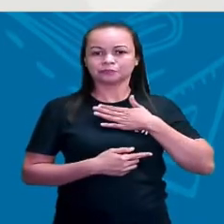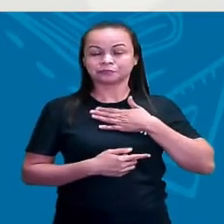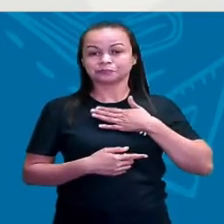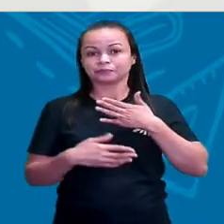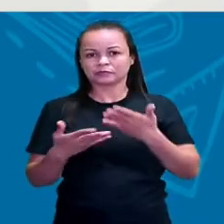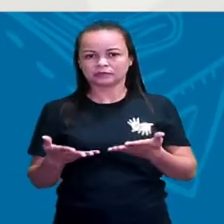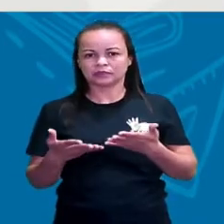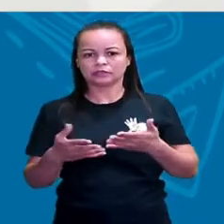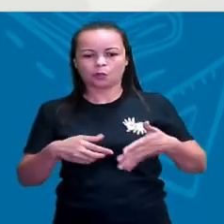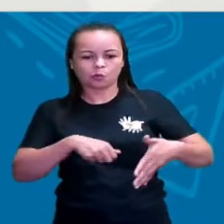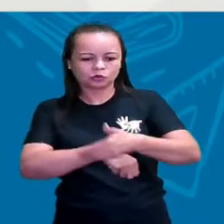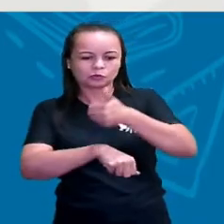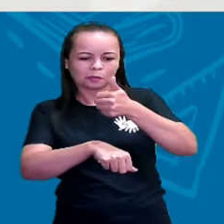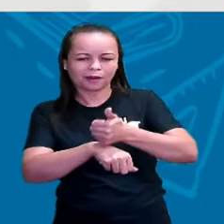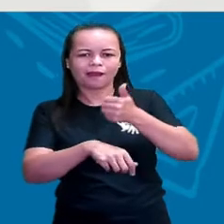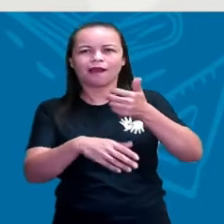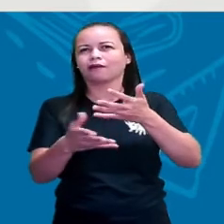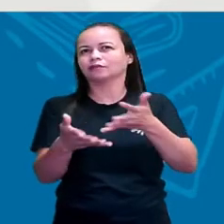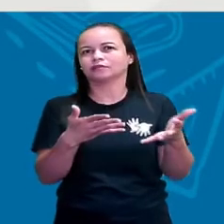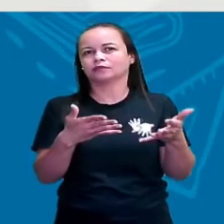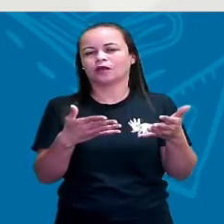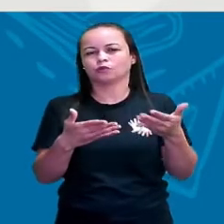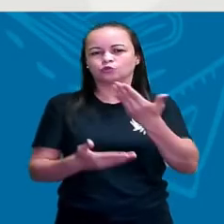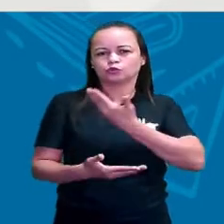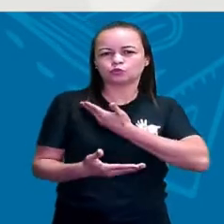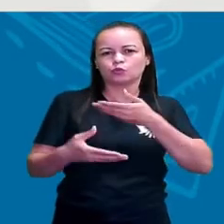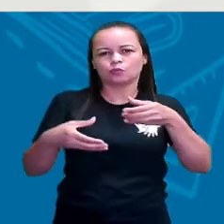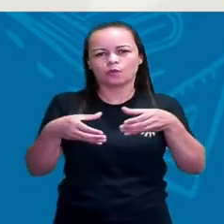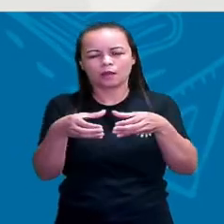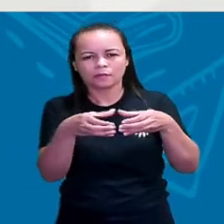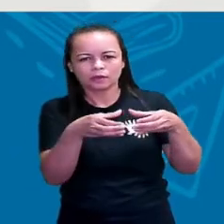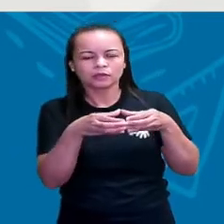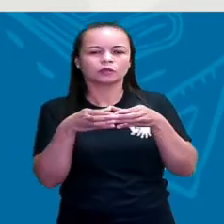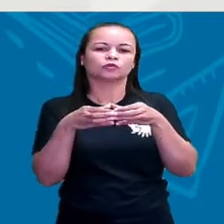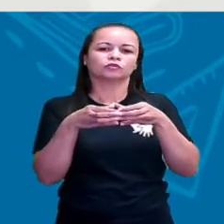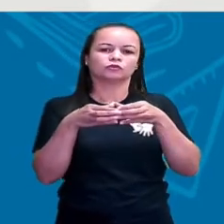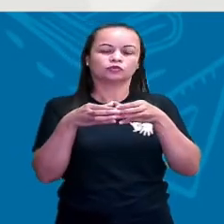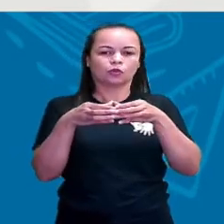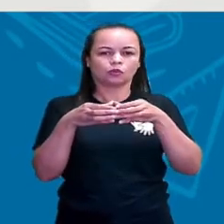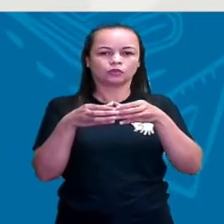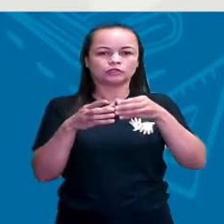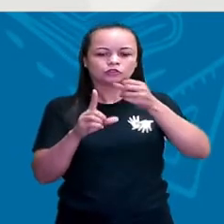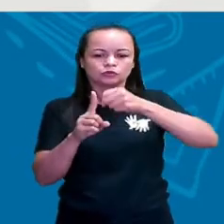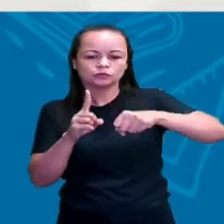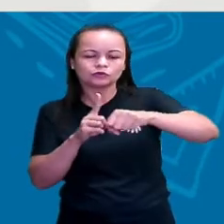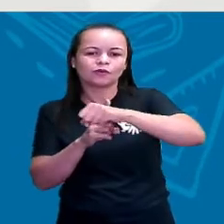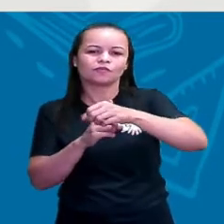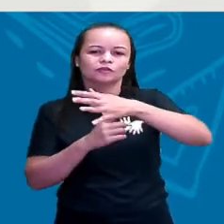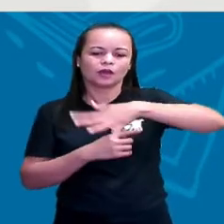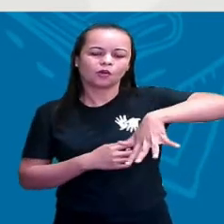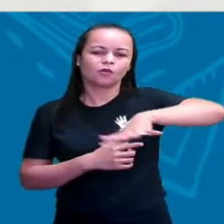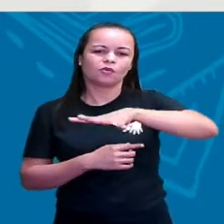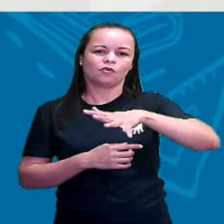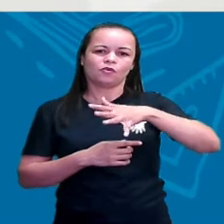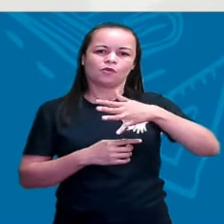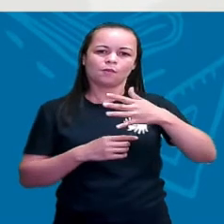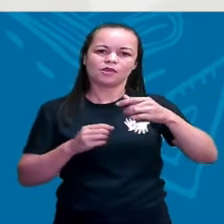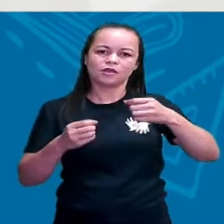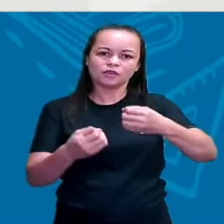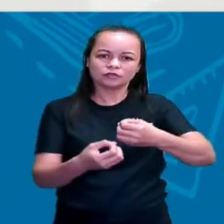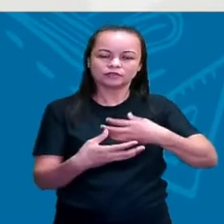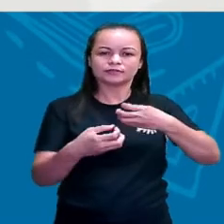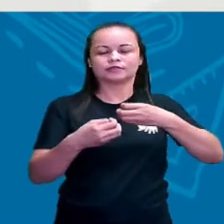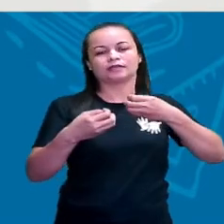praça, os meus grupos de amigos, todos esses grupos sociais influenciam na construção da minha identidade. E a